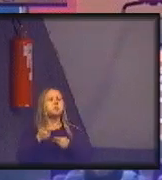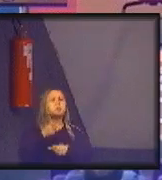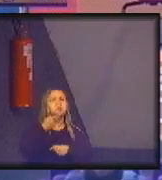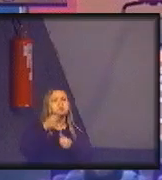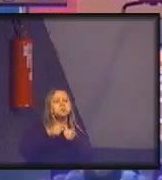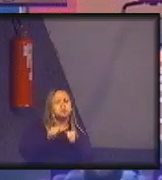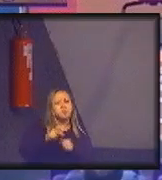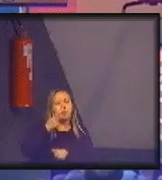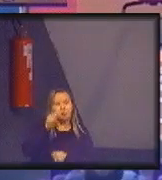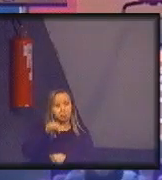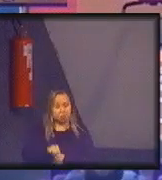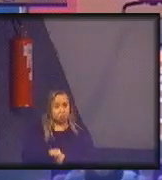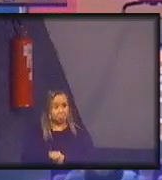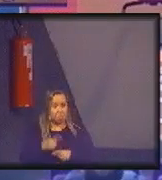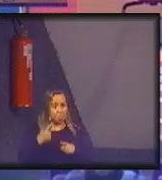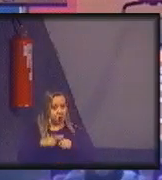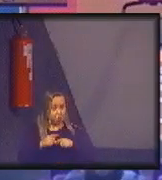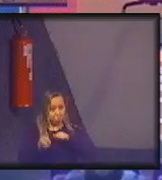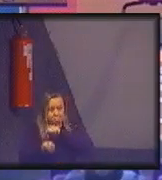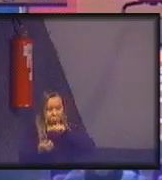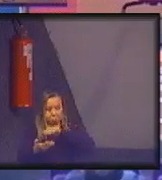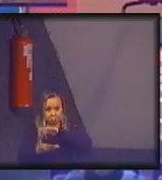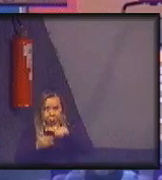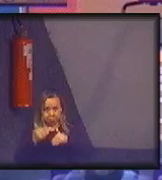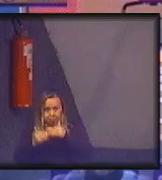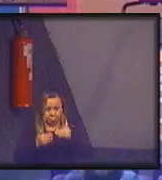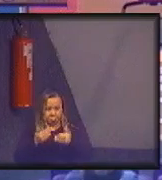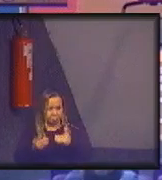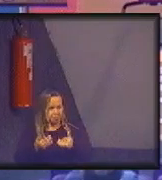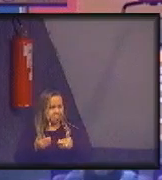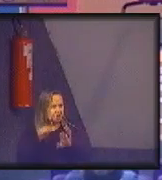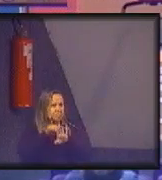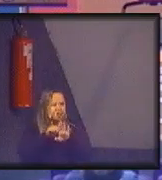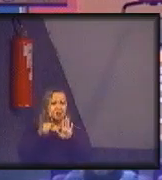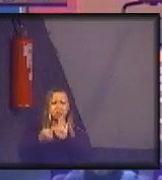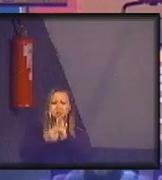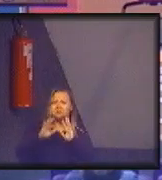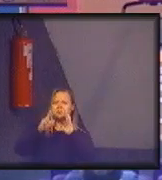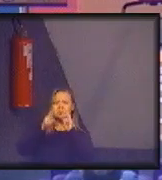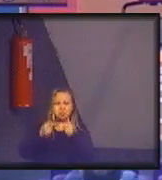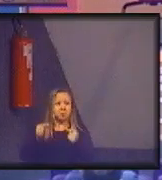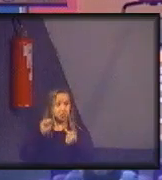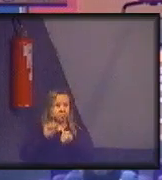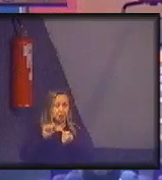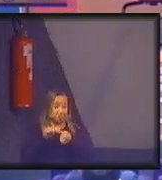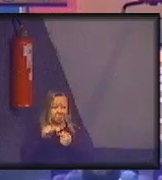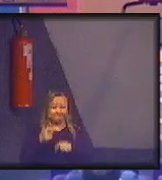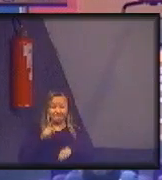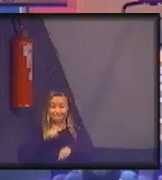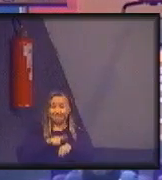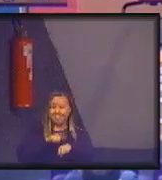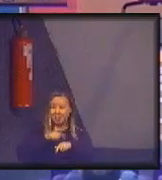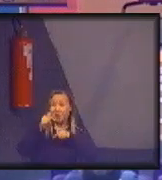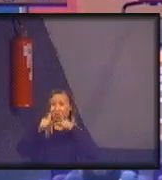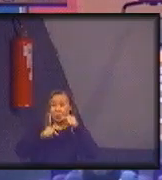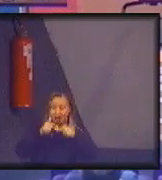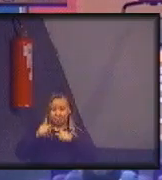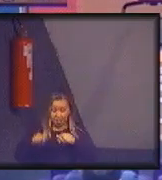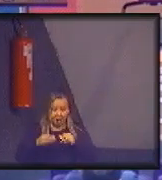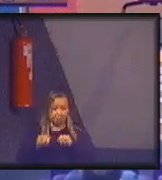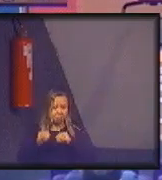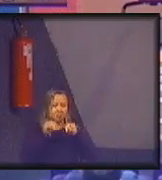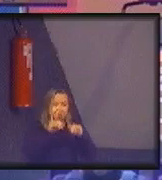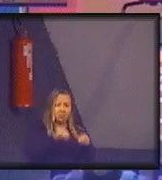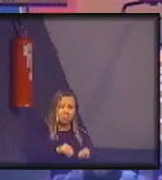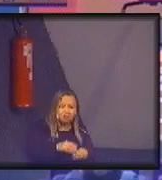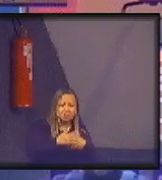o desenvolvimento sustentável, quer dizer, no abstrato, todo mundo concorda. Quando você vai trabalhar na implementação e na